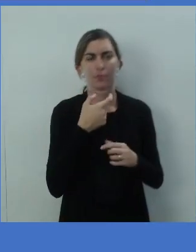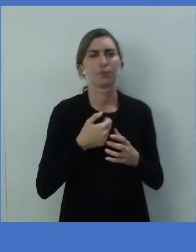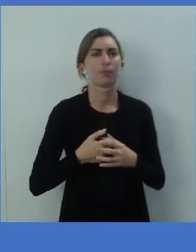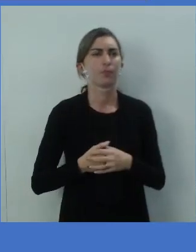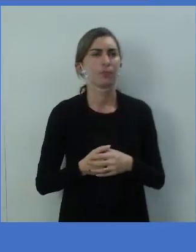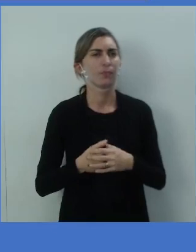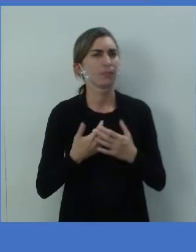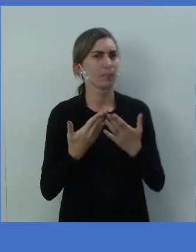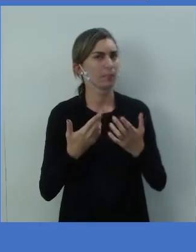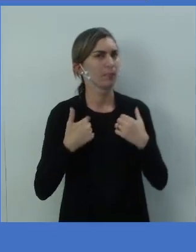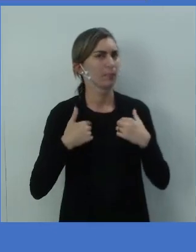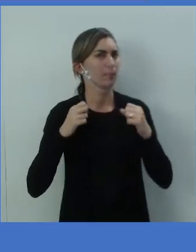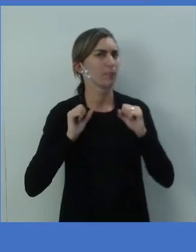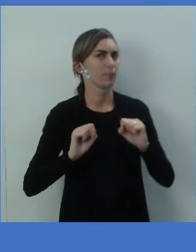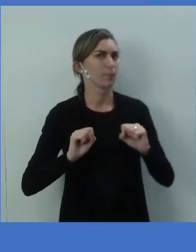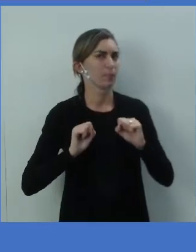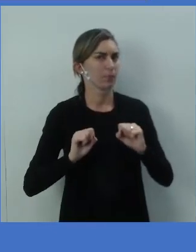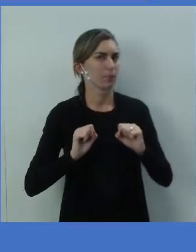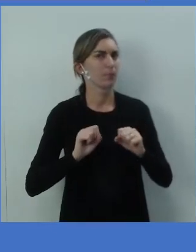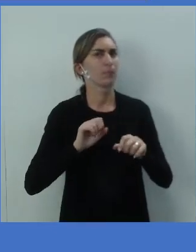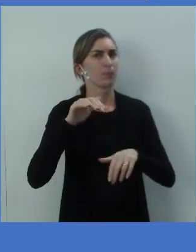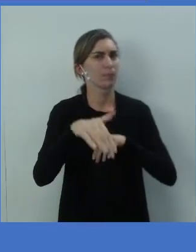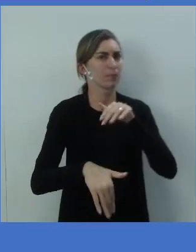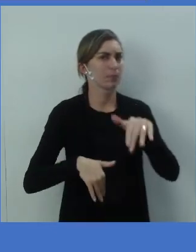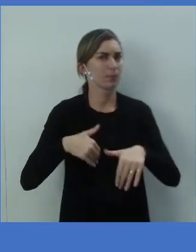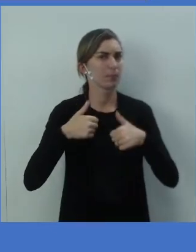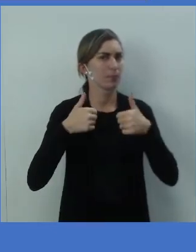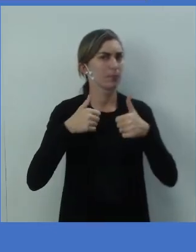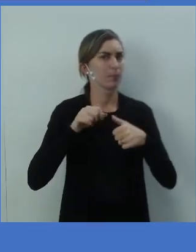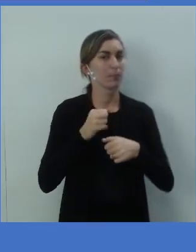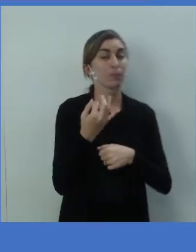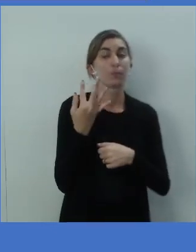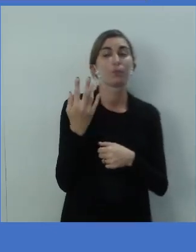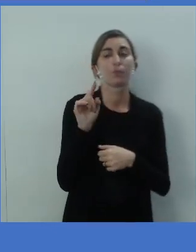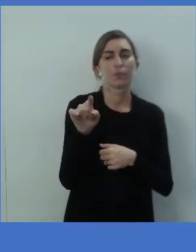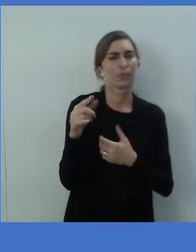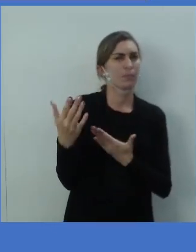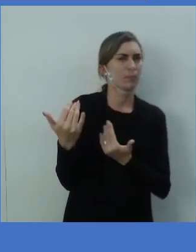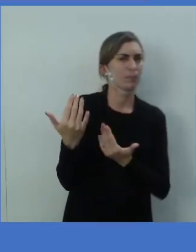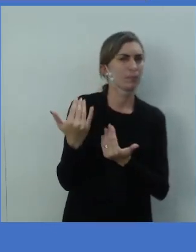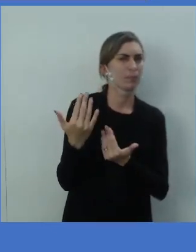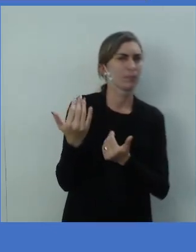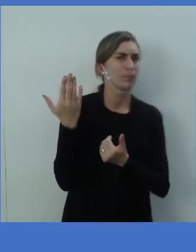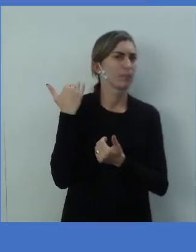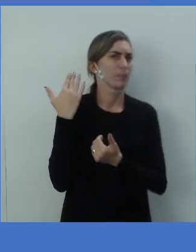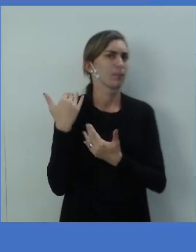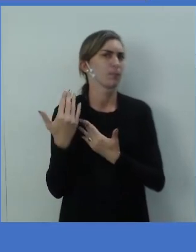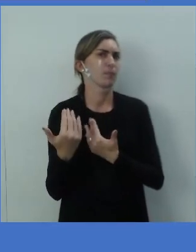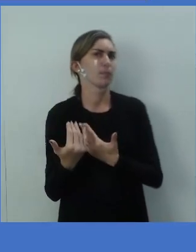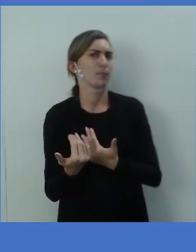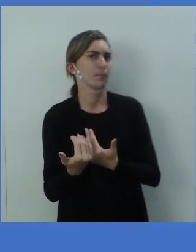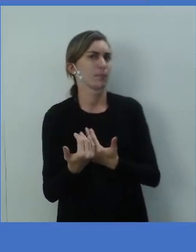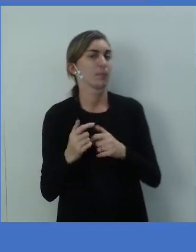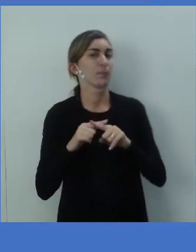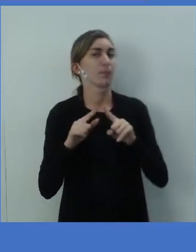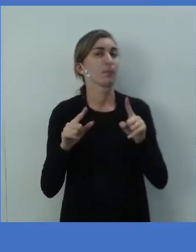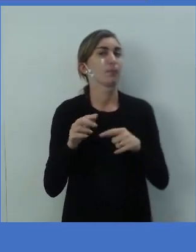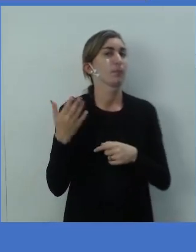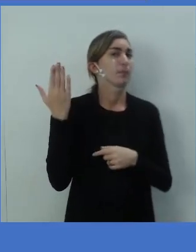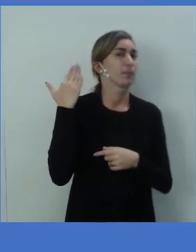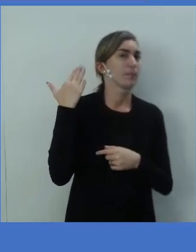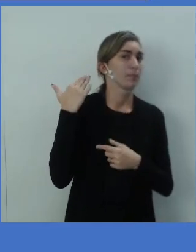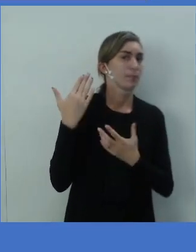Ele poderia, nada bem, quando ele era mais jovem, né? Mas isso, quando ele era mais